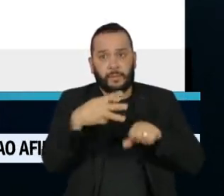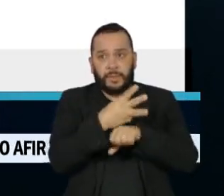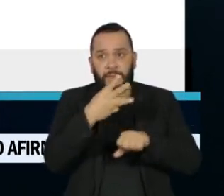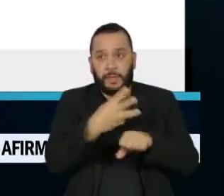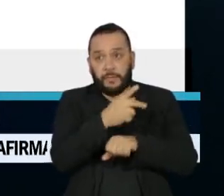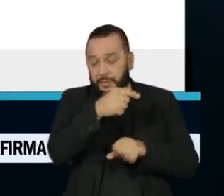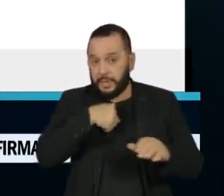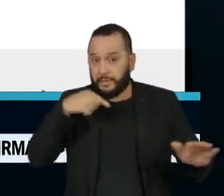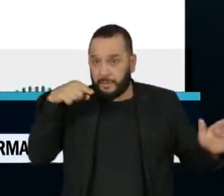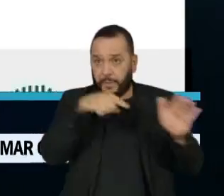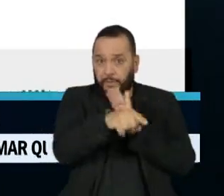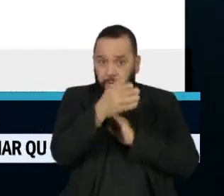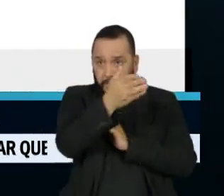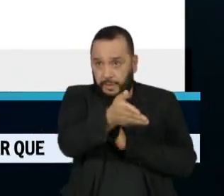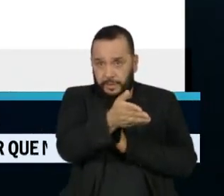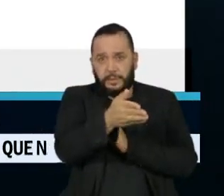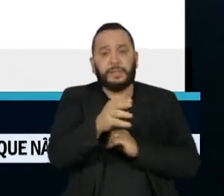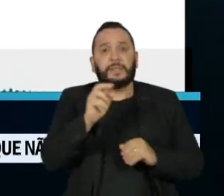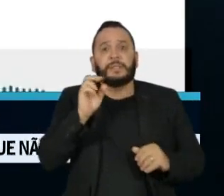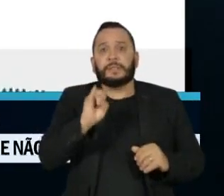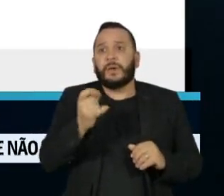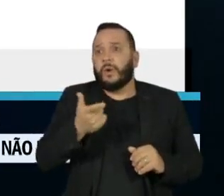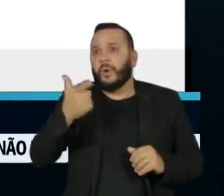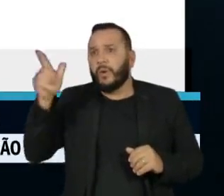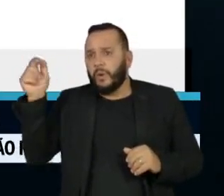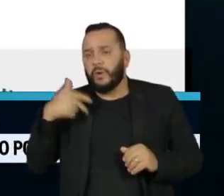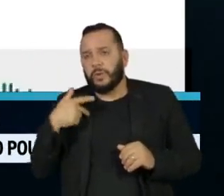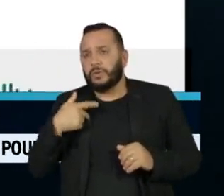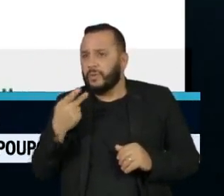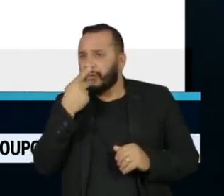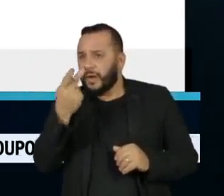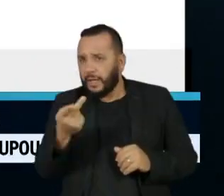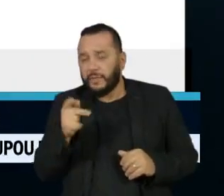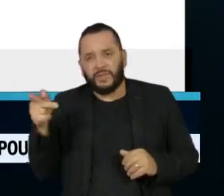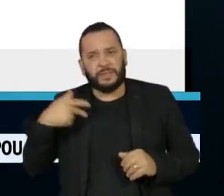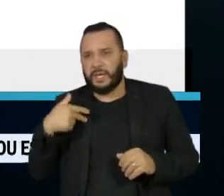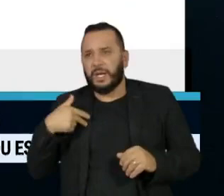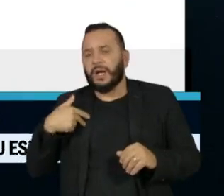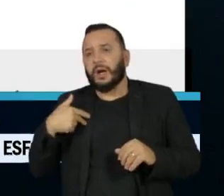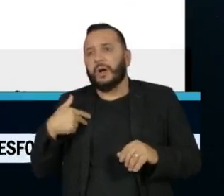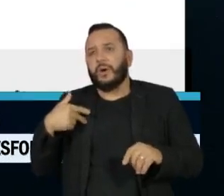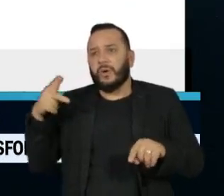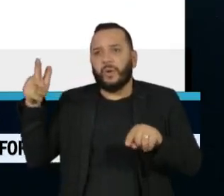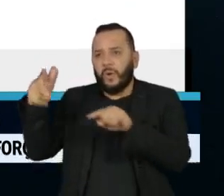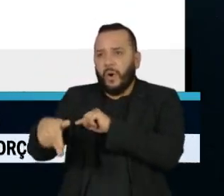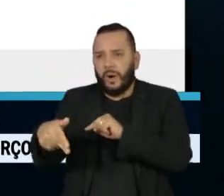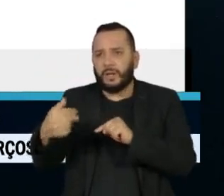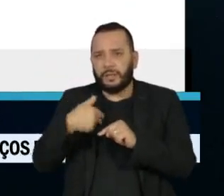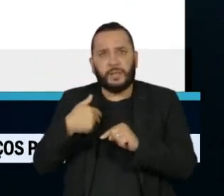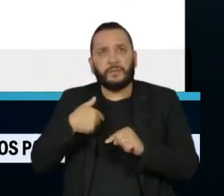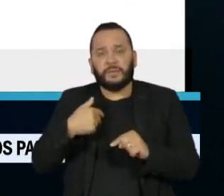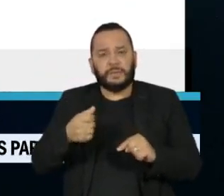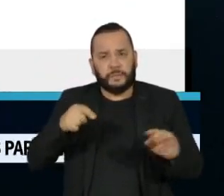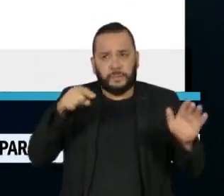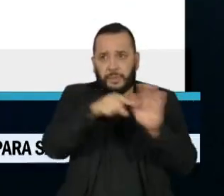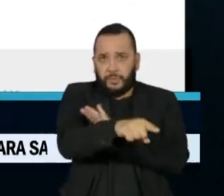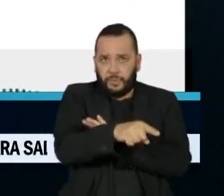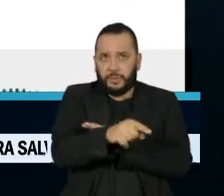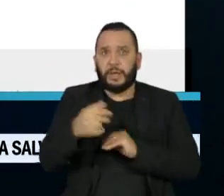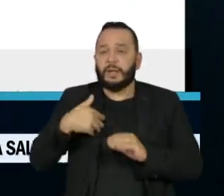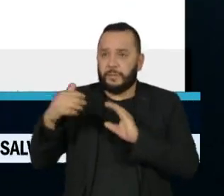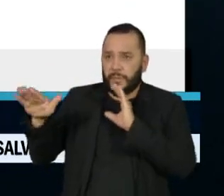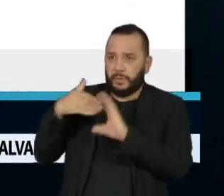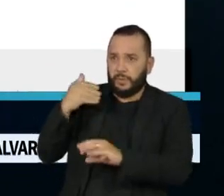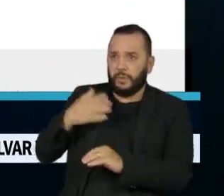faz essa pergunta para ele. Se qualquer outro apoiador for falar com o presidente, você corta que o presidente está esperando essa pergunta sua. Aí ele me mandou, ele